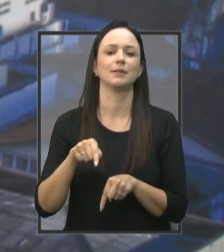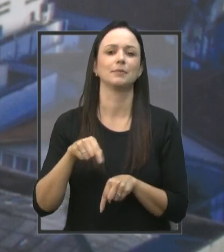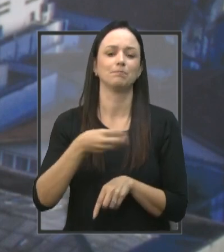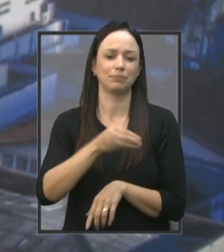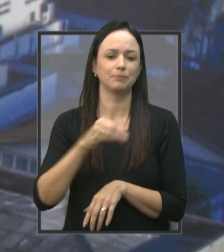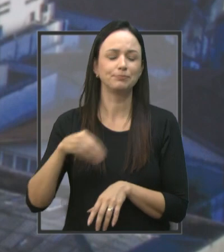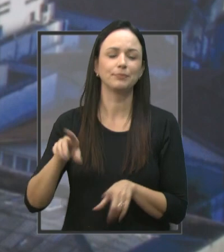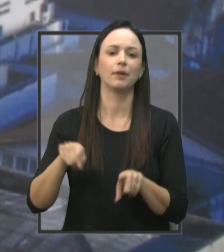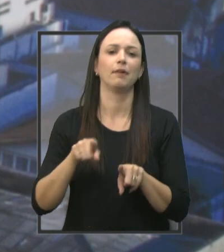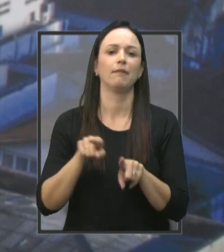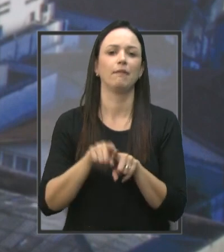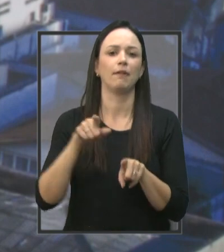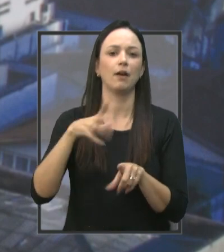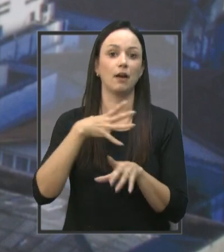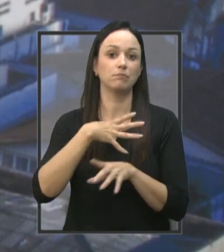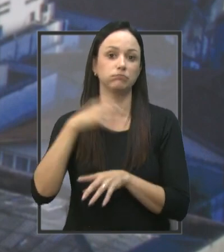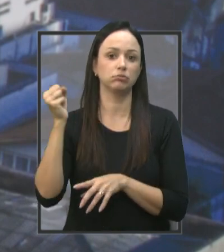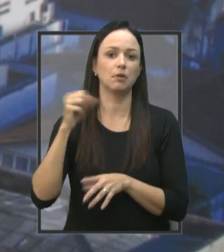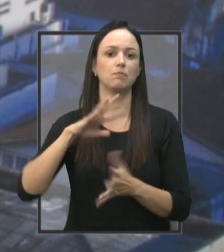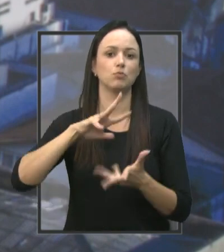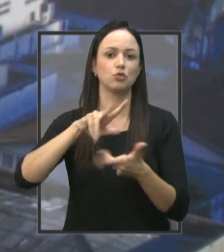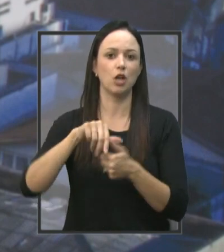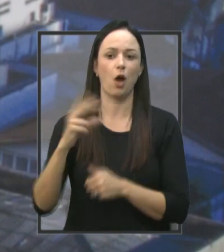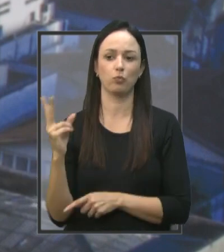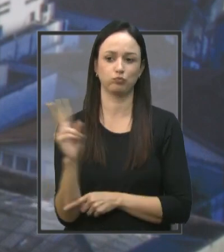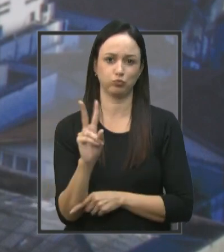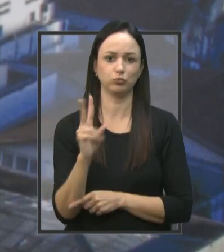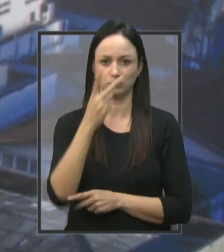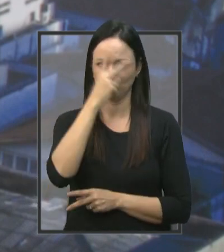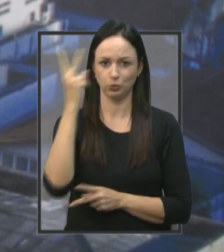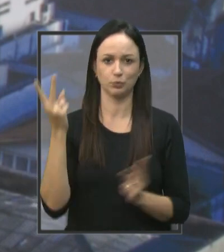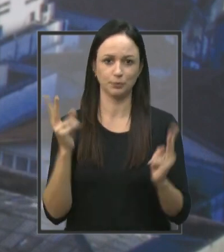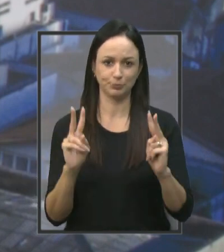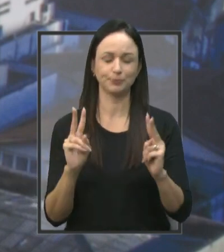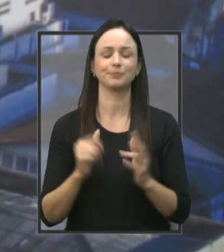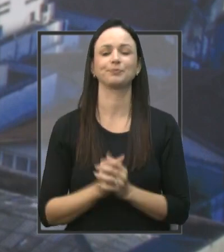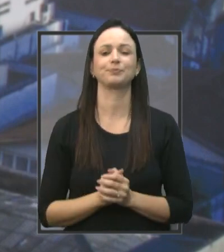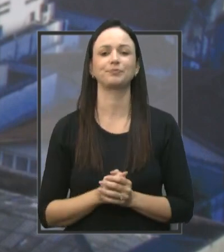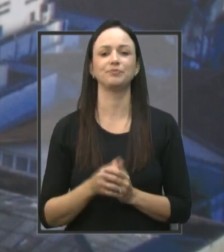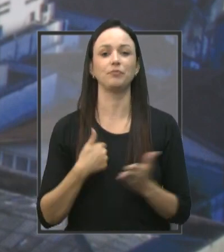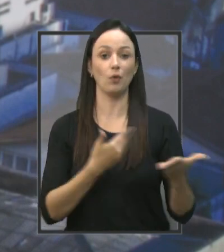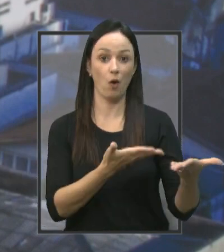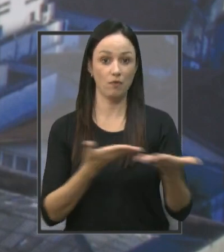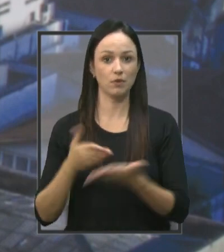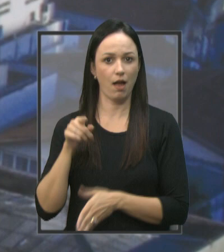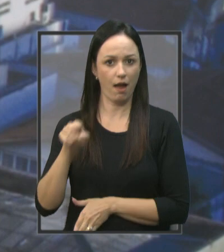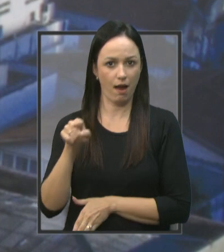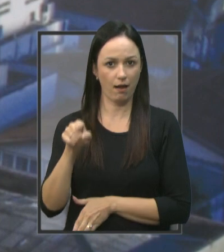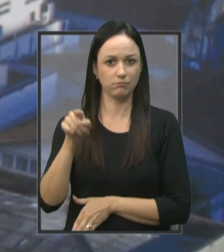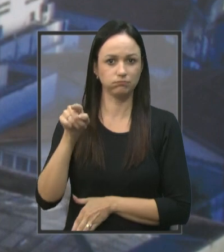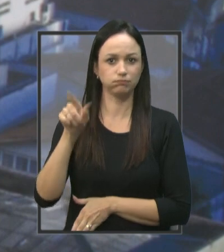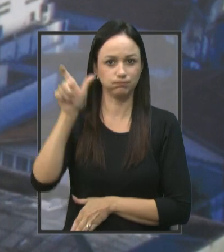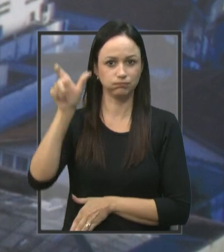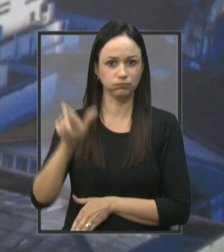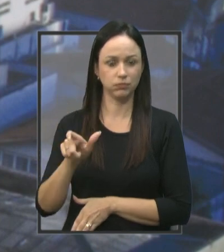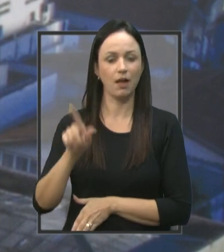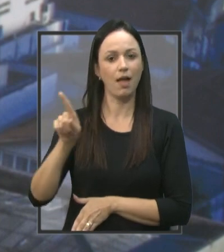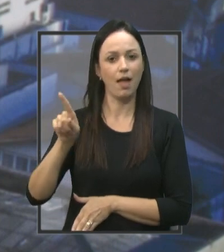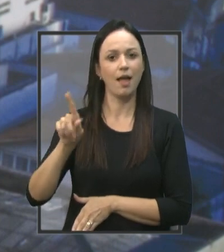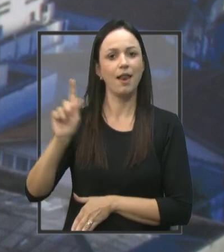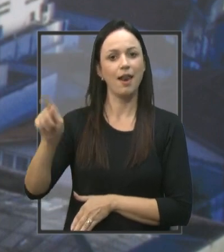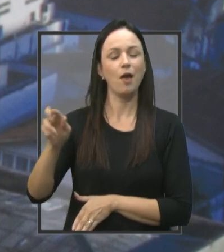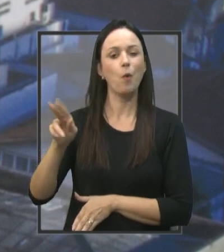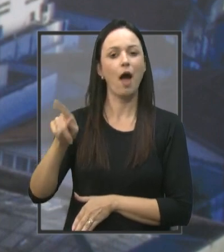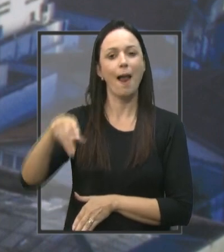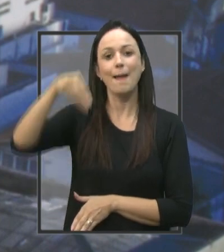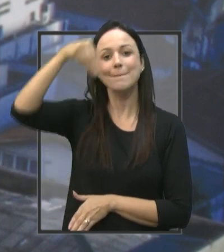campeão mundial de duplas Então nós convidamos ele para poder ser o padrinho desse